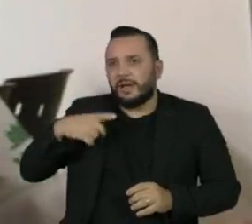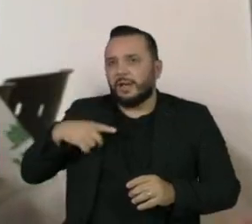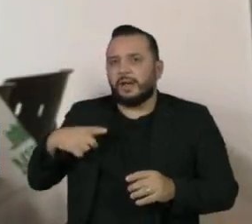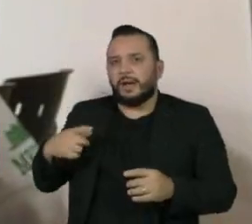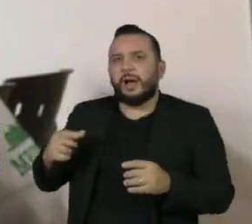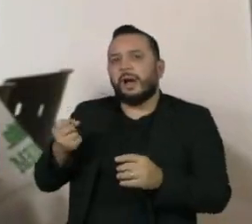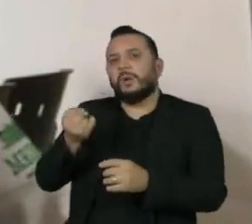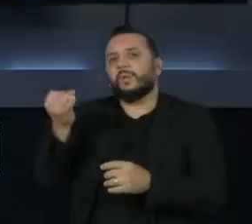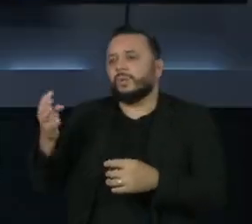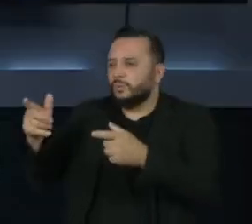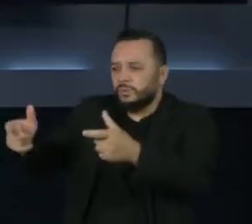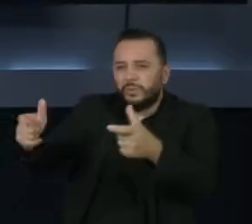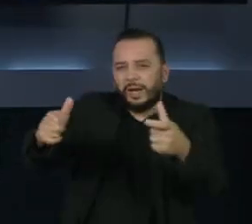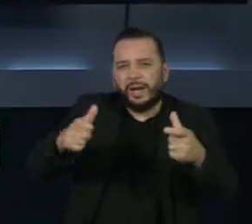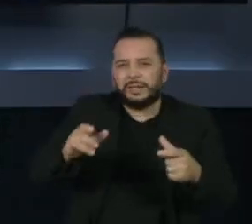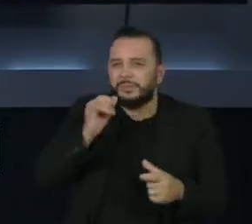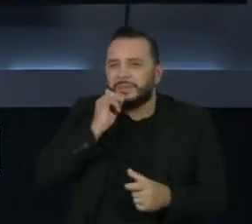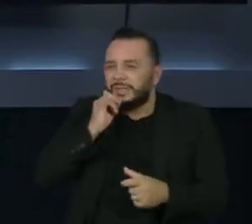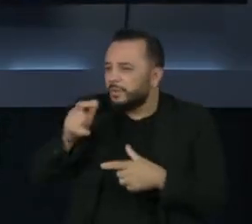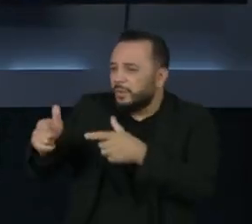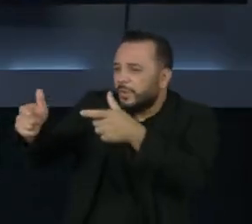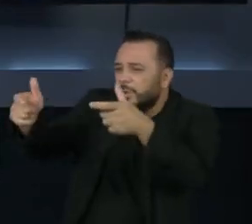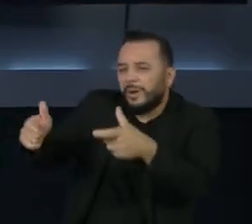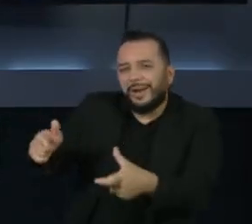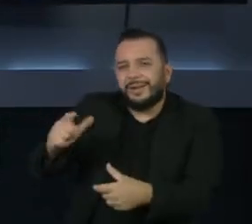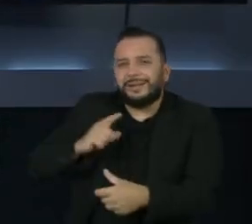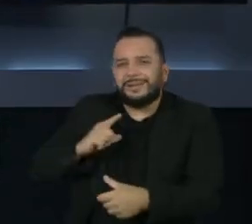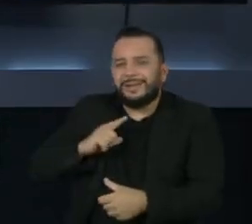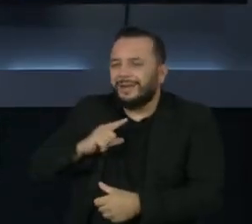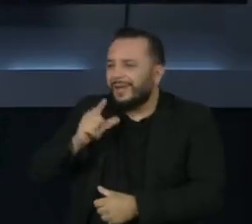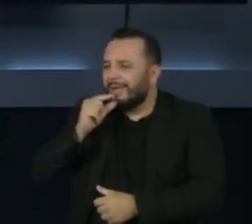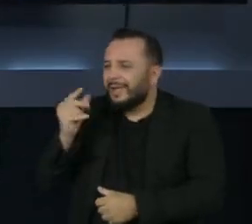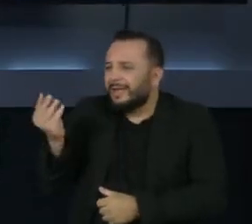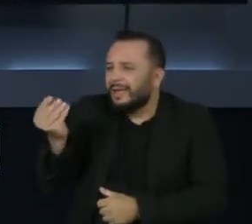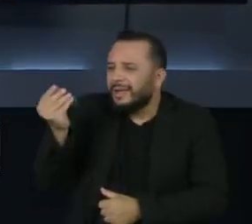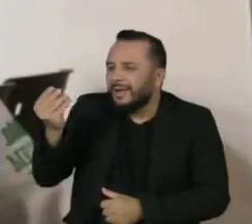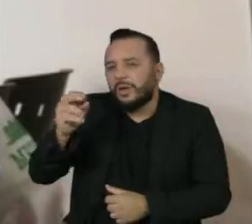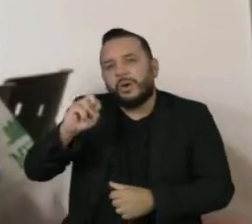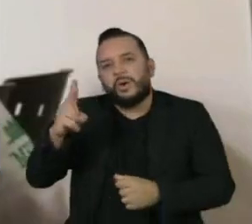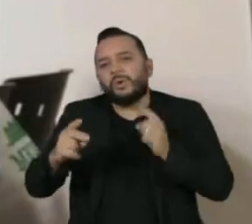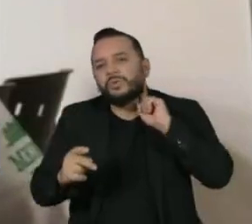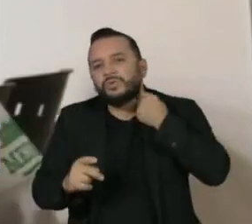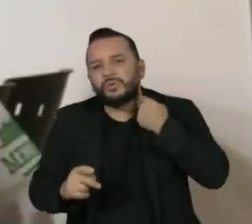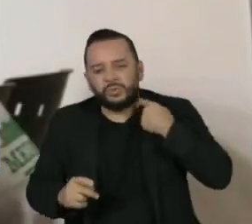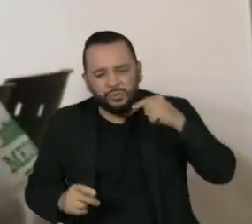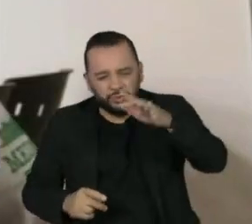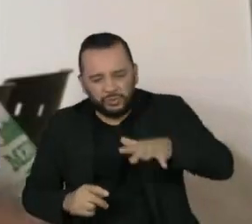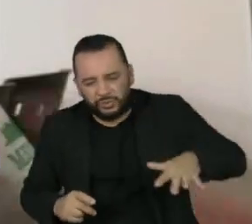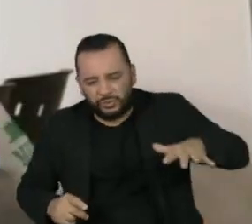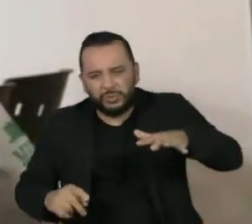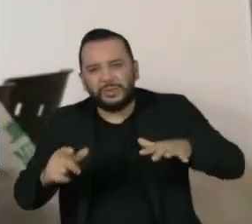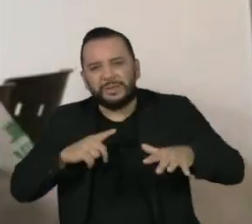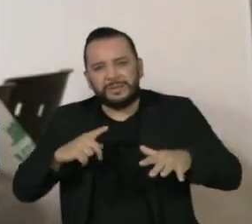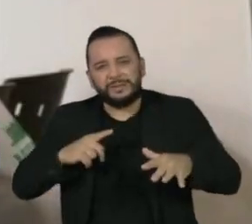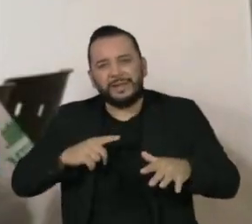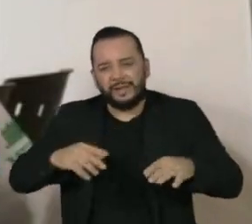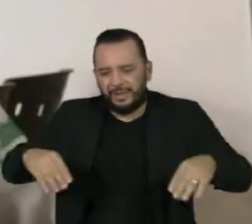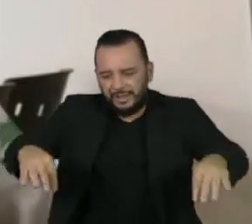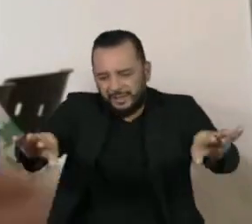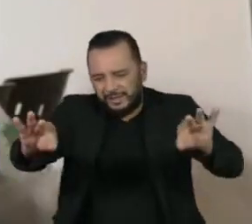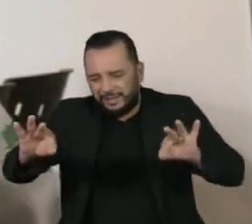alérgenos dentro da casa, então, aquele ambiente que tem locais em que acumulem poeira, tem carpete, muitos livros,